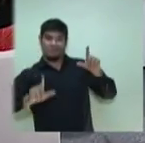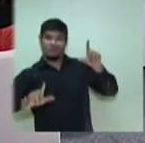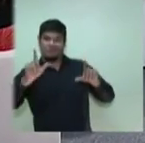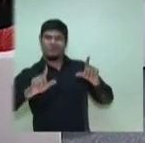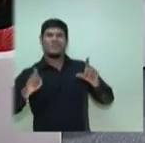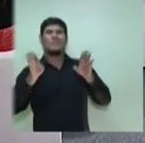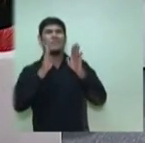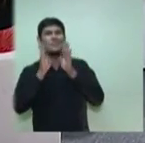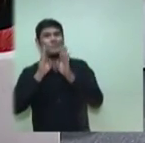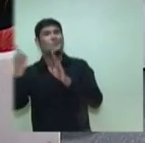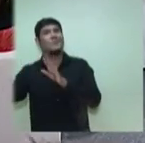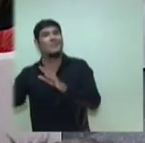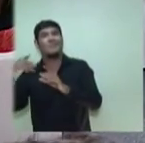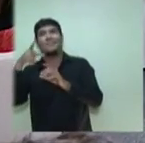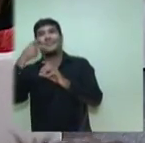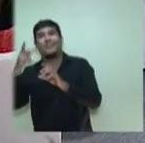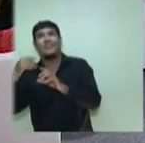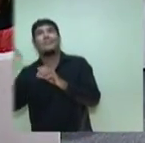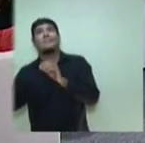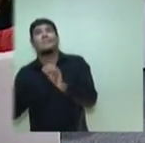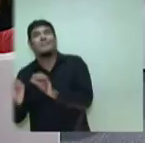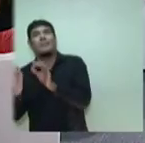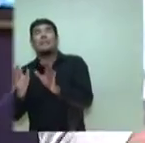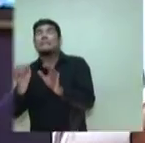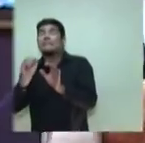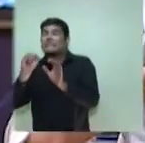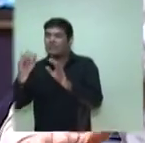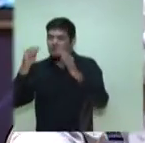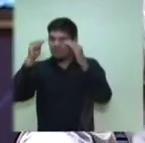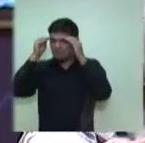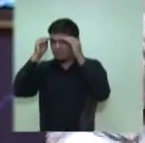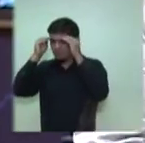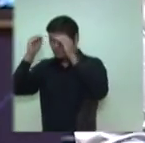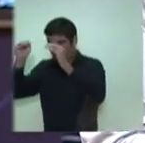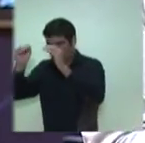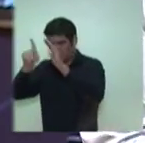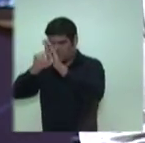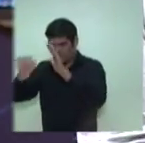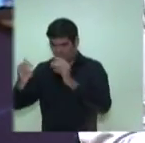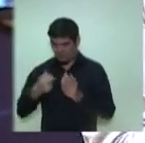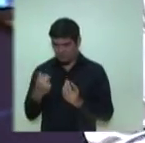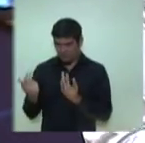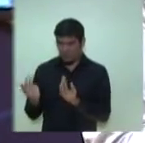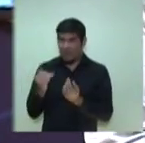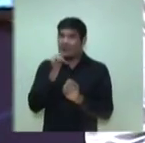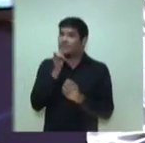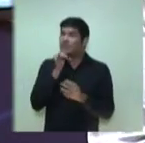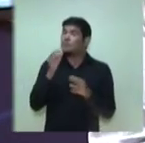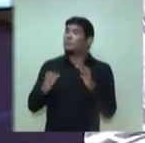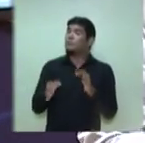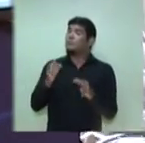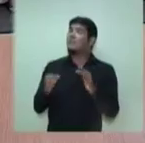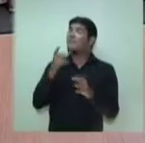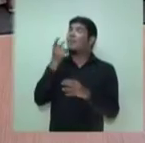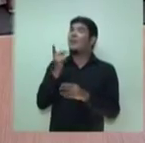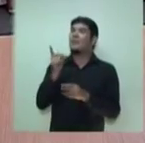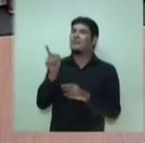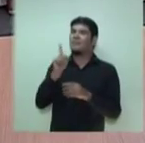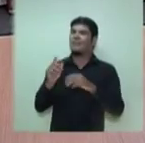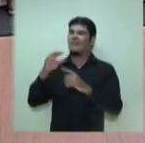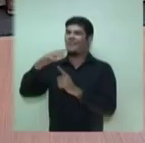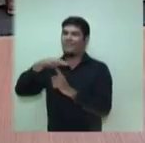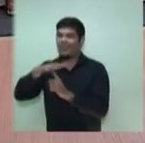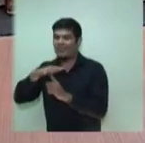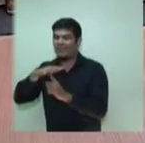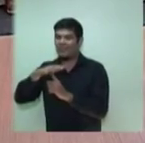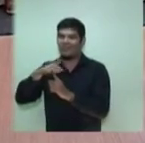Ou seja, se se mantivesse respeitando a lei como eu respeito, as juízas falam, não vá à feira nem mercados. Não fui.